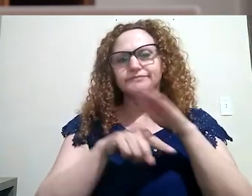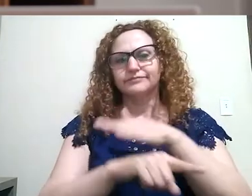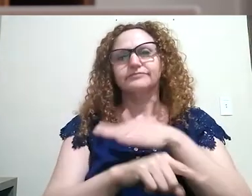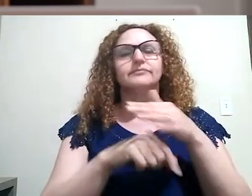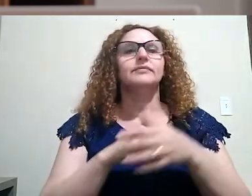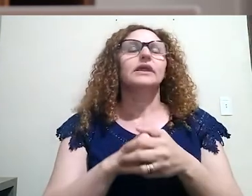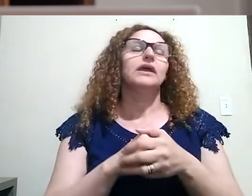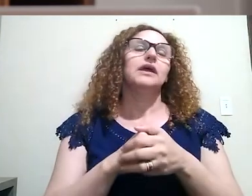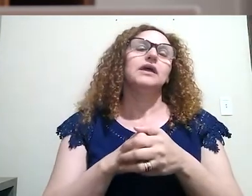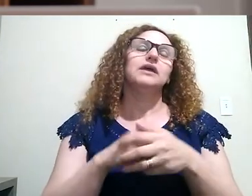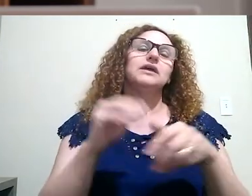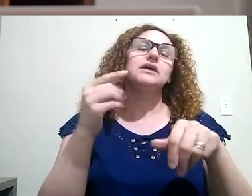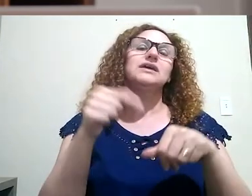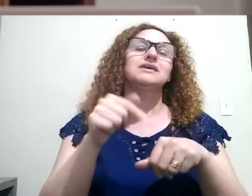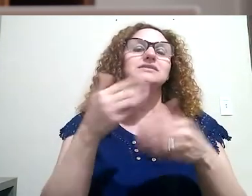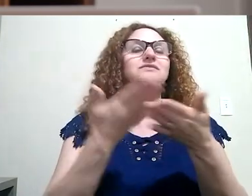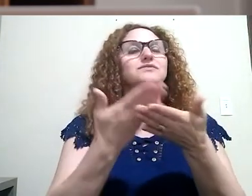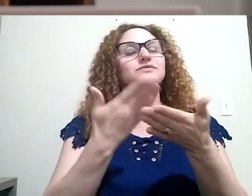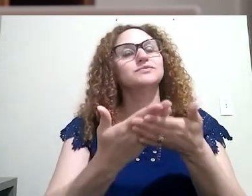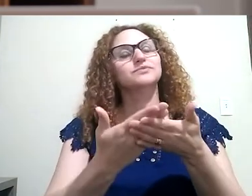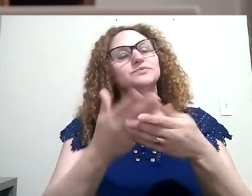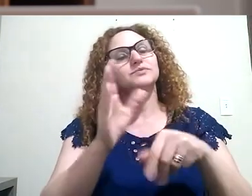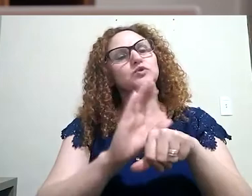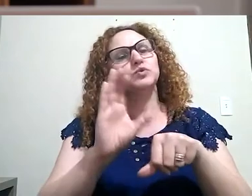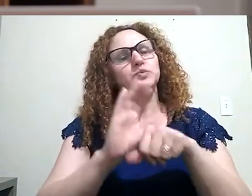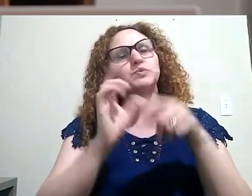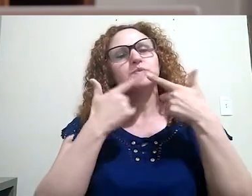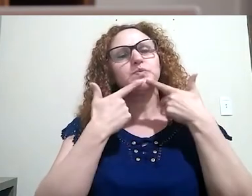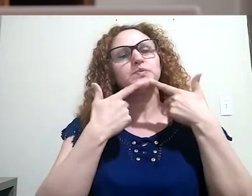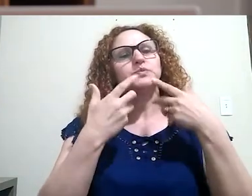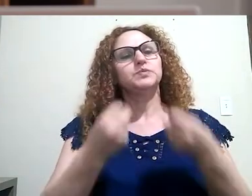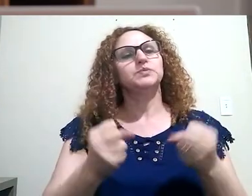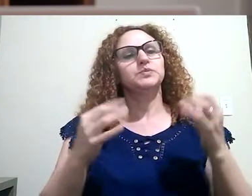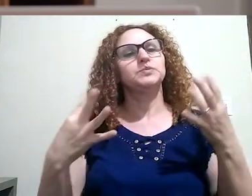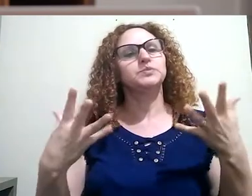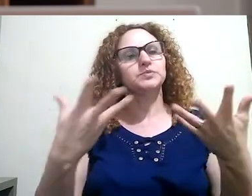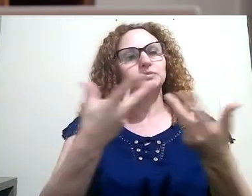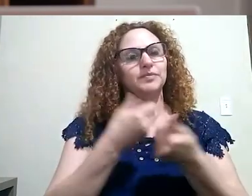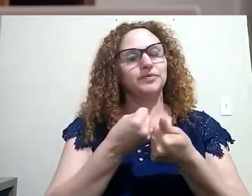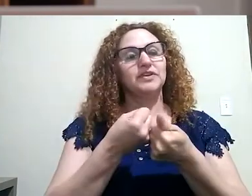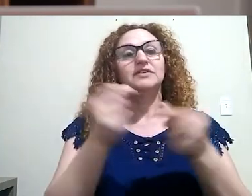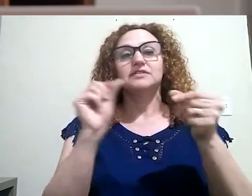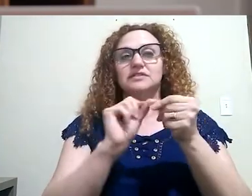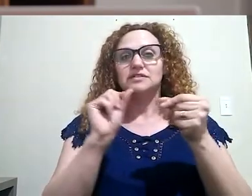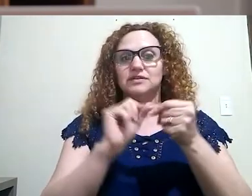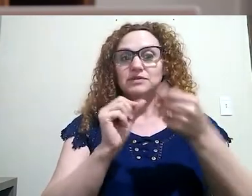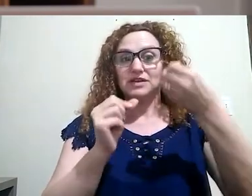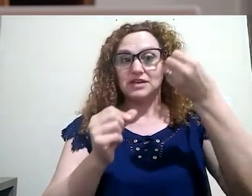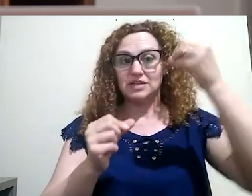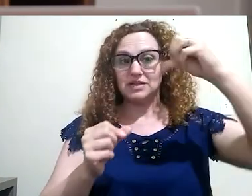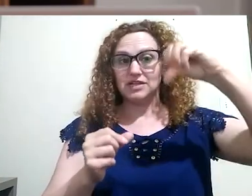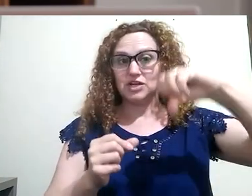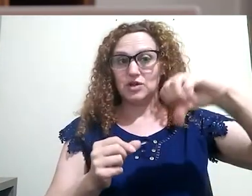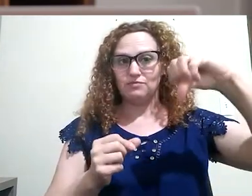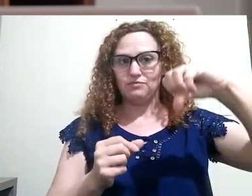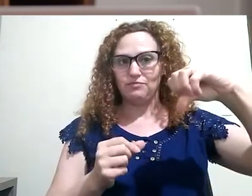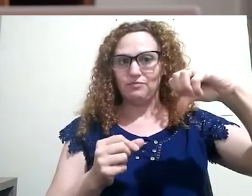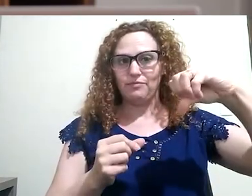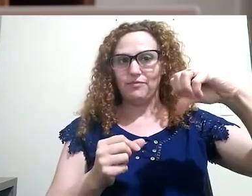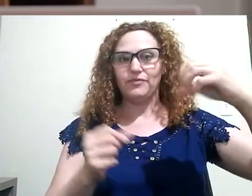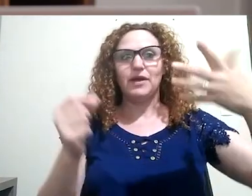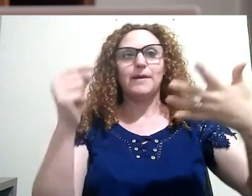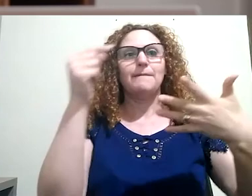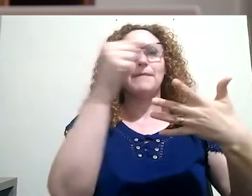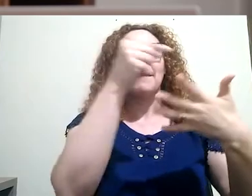o curso de linguística geral, nós organizamos a disciplina em nove unidades de autoestudos que vão